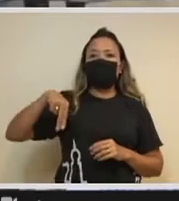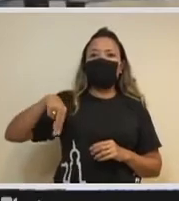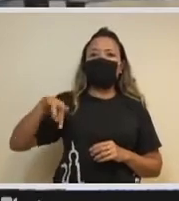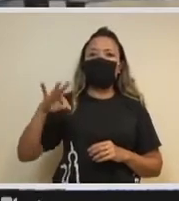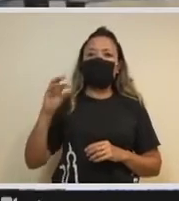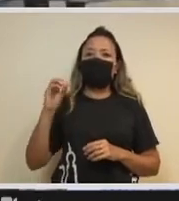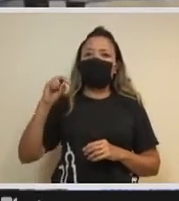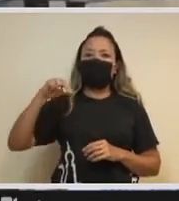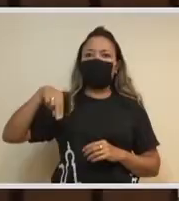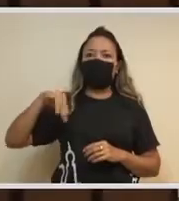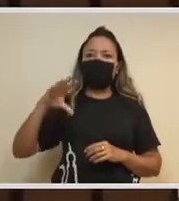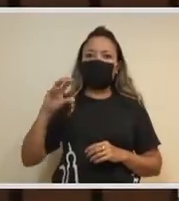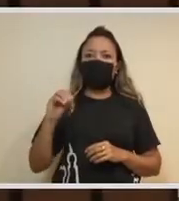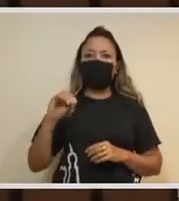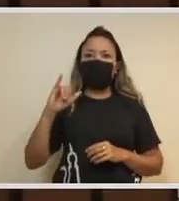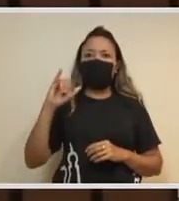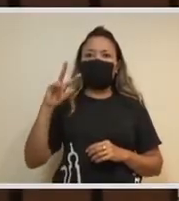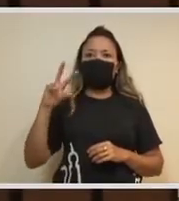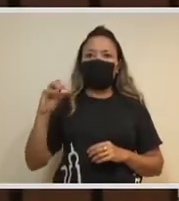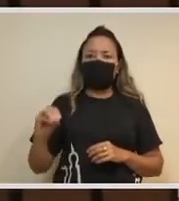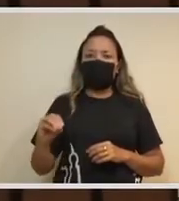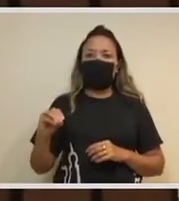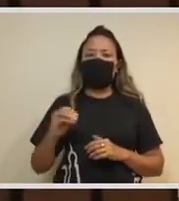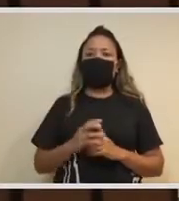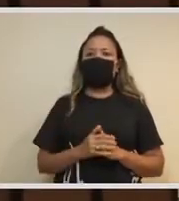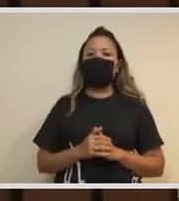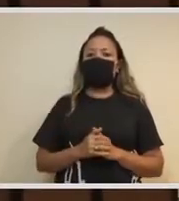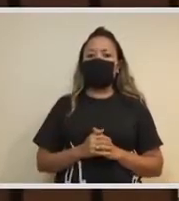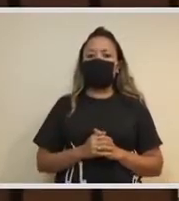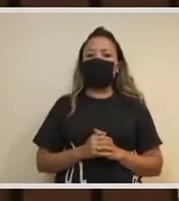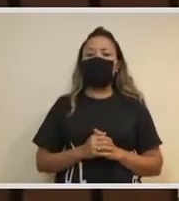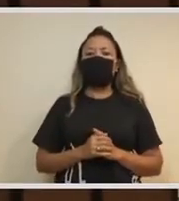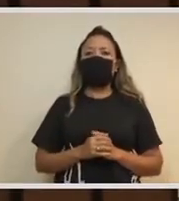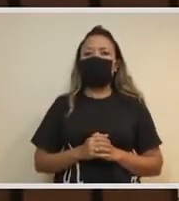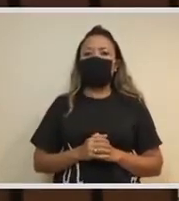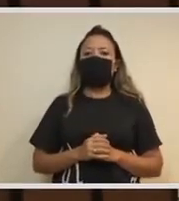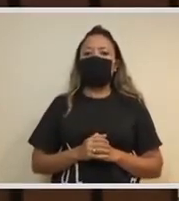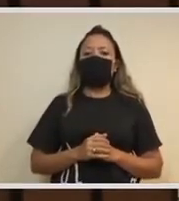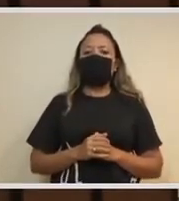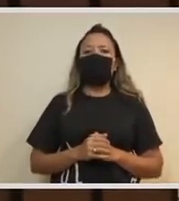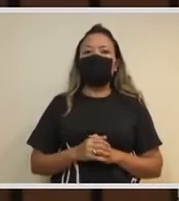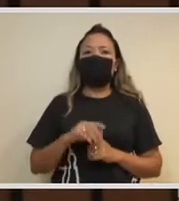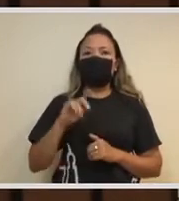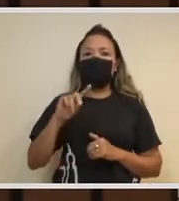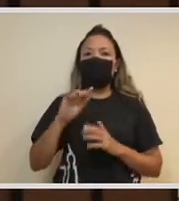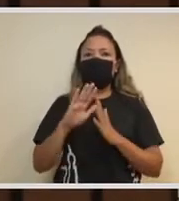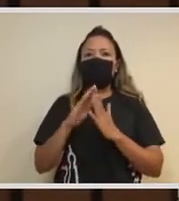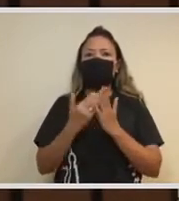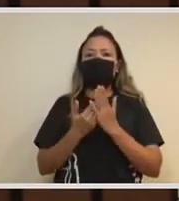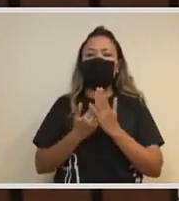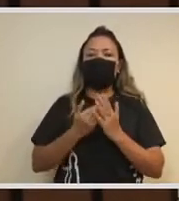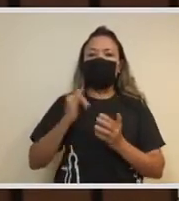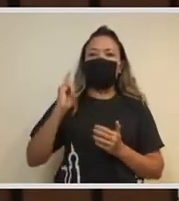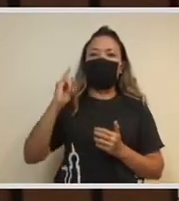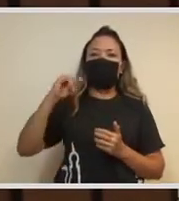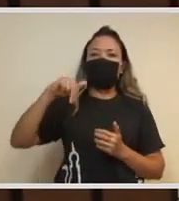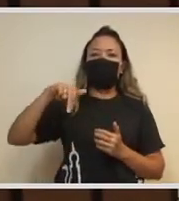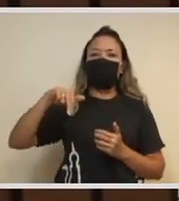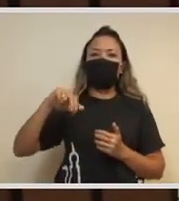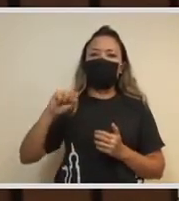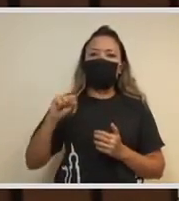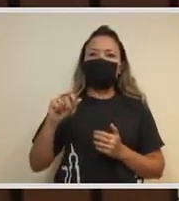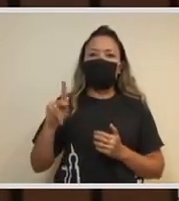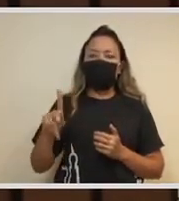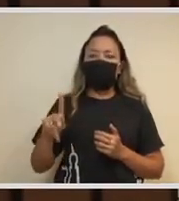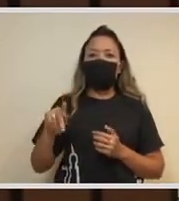quadro institucional da Fiocruz, com toda uma história na ESP, na Escola de Saúde Pública, e que vem trazendo